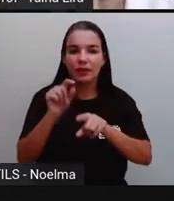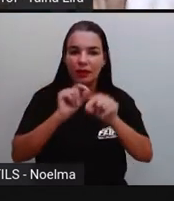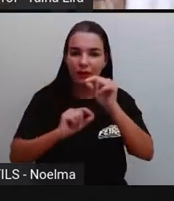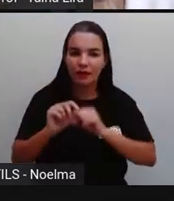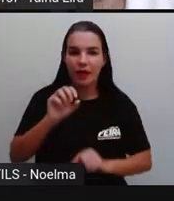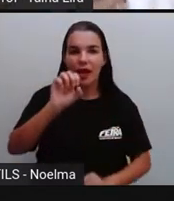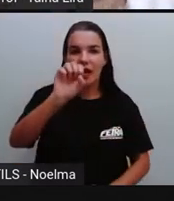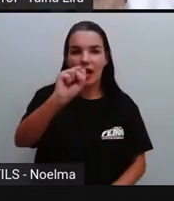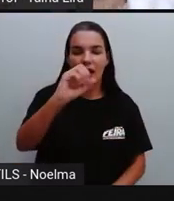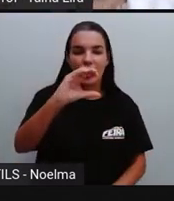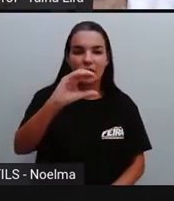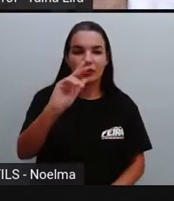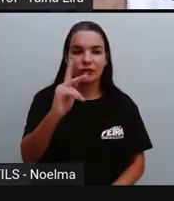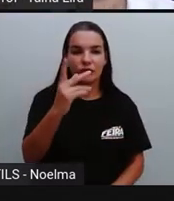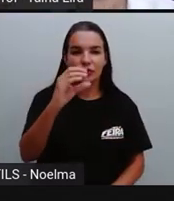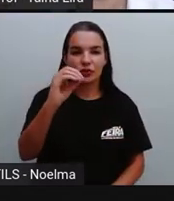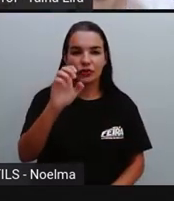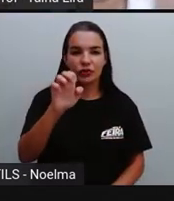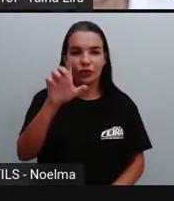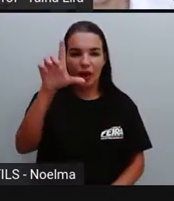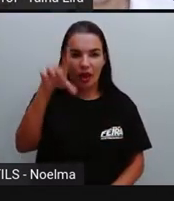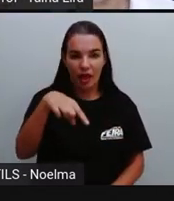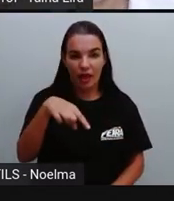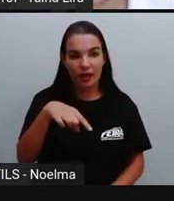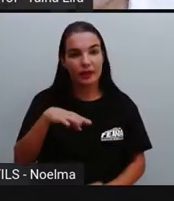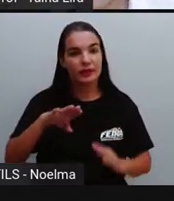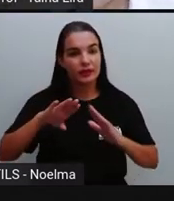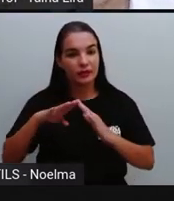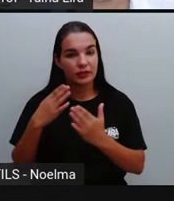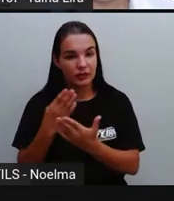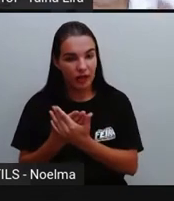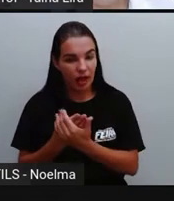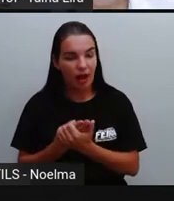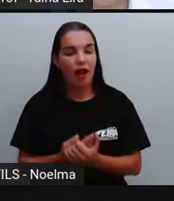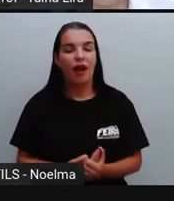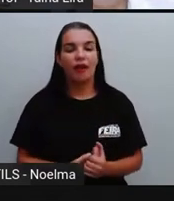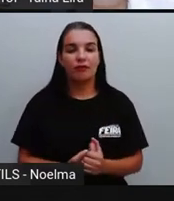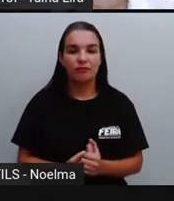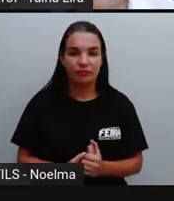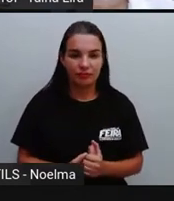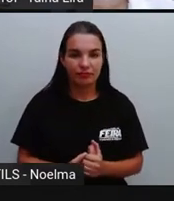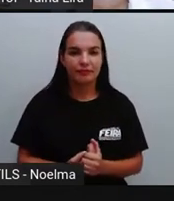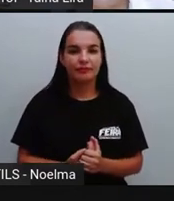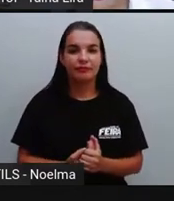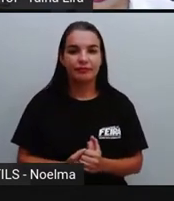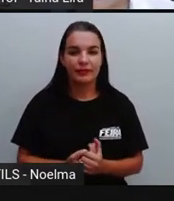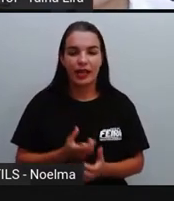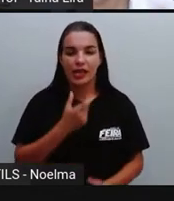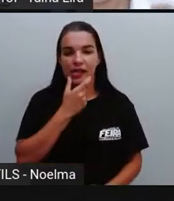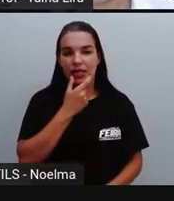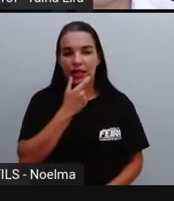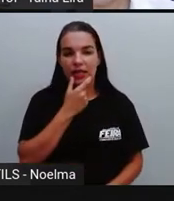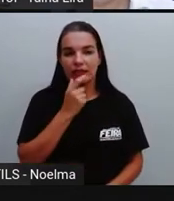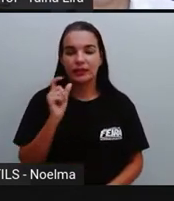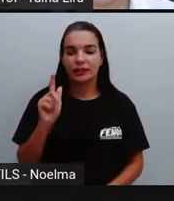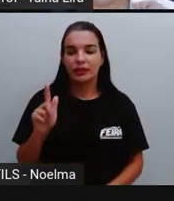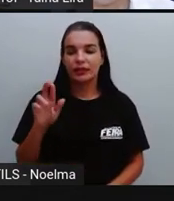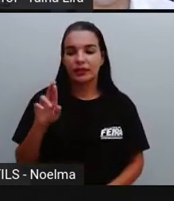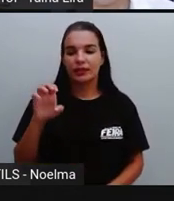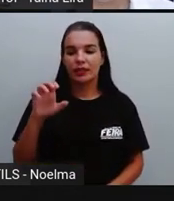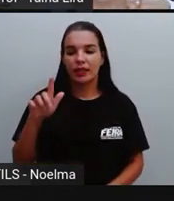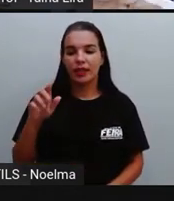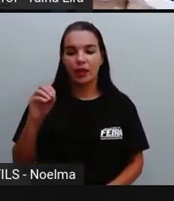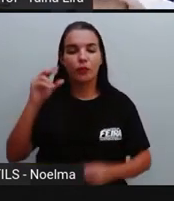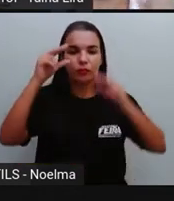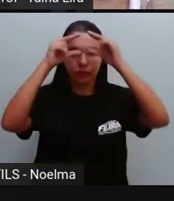tiver errado, perdoa a pró, viu? Segundo ano, é xalé. Eu acho que é mais ou menos isso, tá? É uma palavrinha